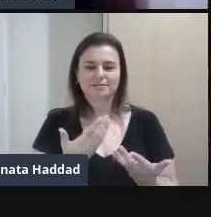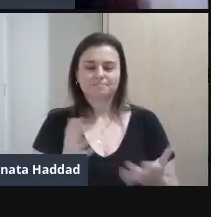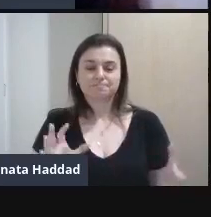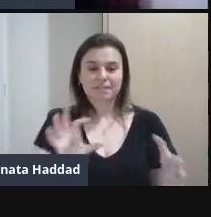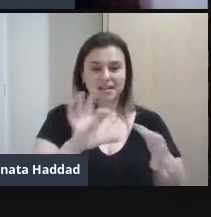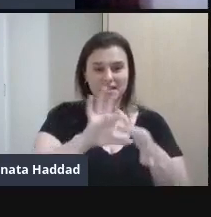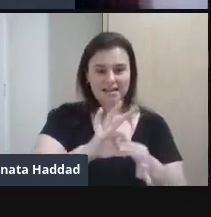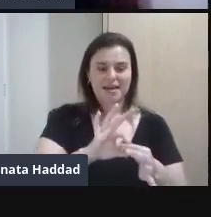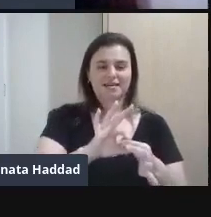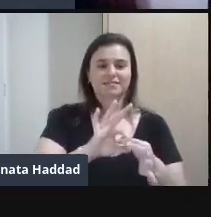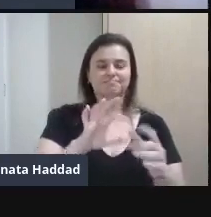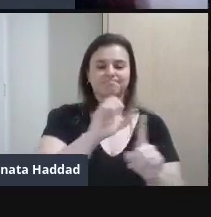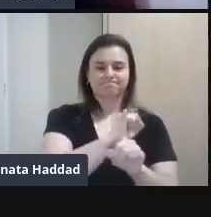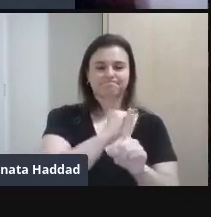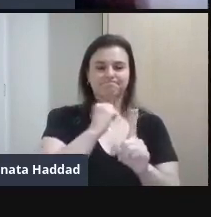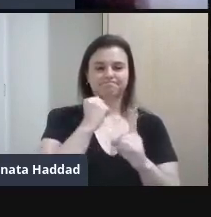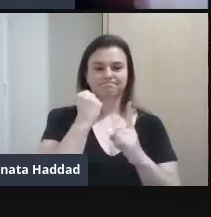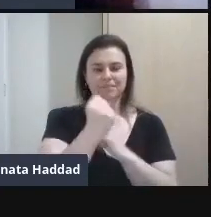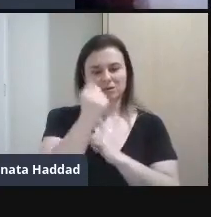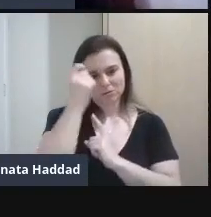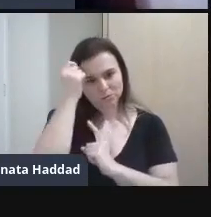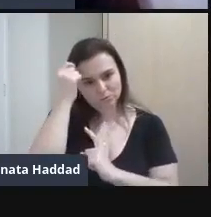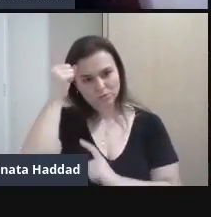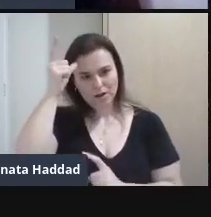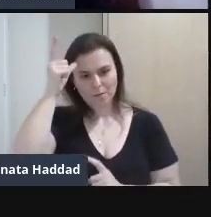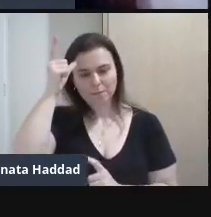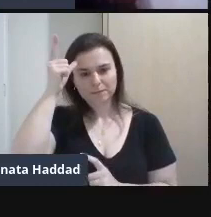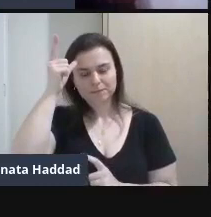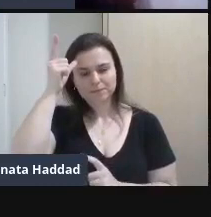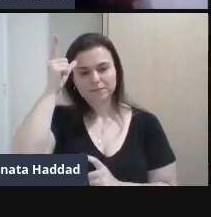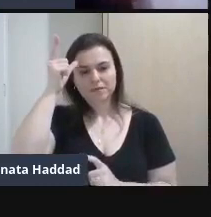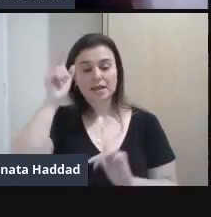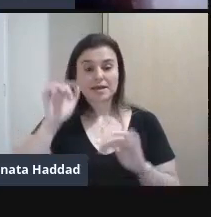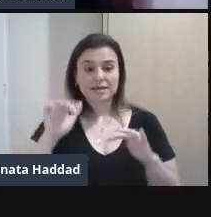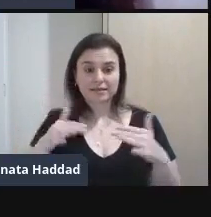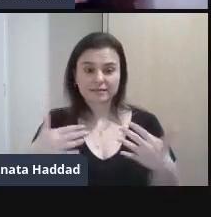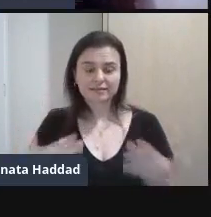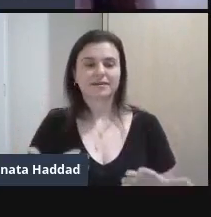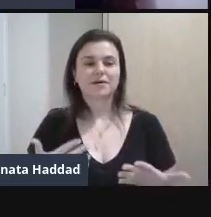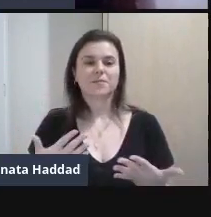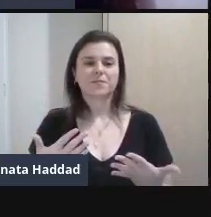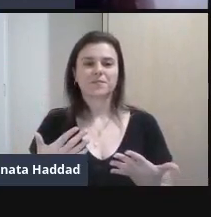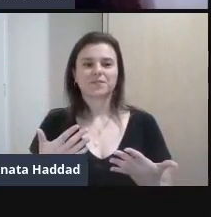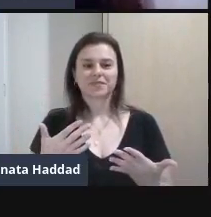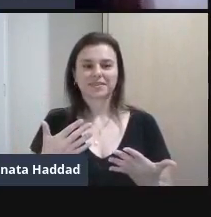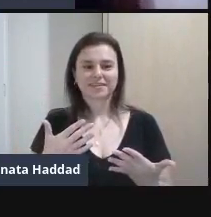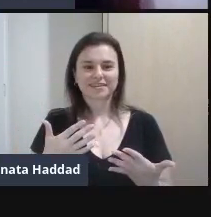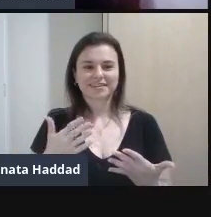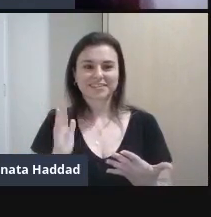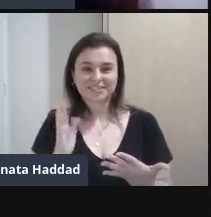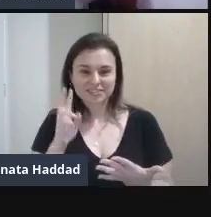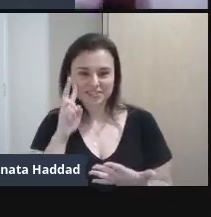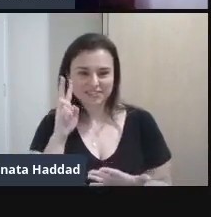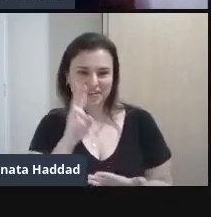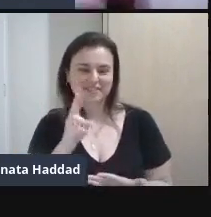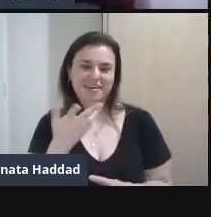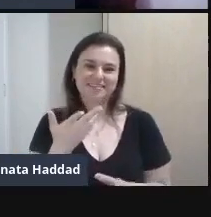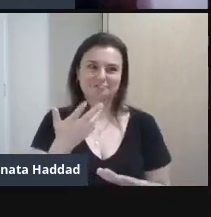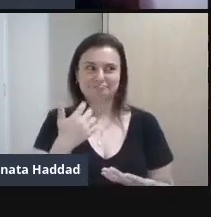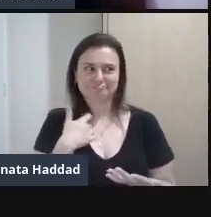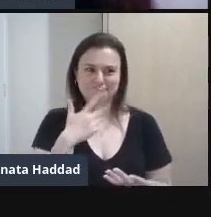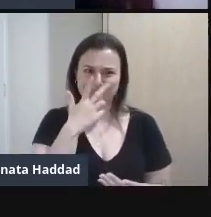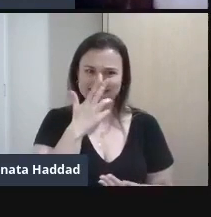sociocultural Muito Muito mesmo Então lá atrás Está bebendo ali na fonte De Marcel Duchamp Mas